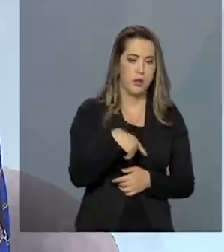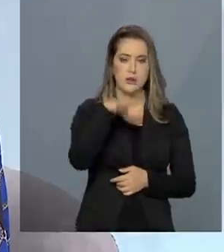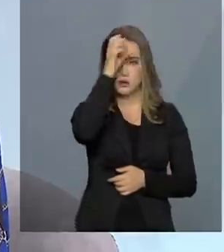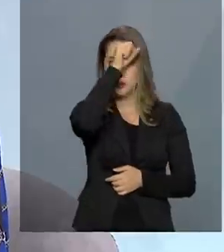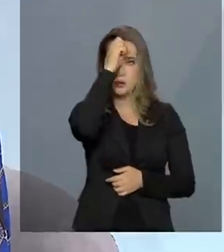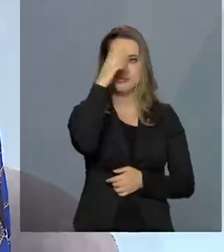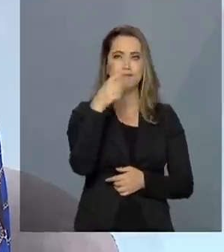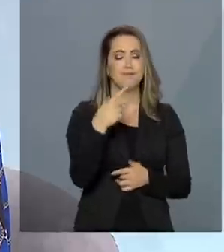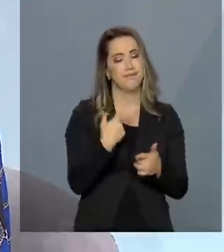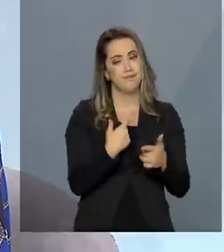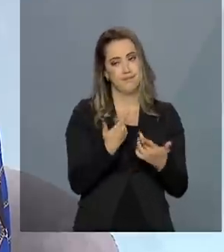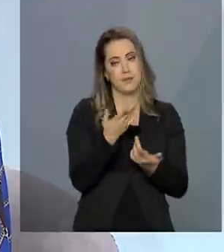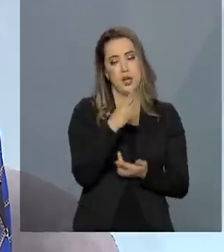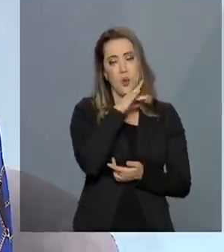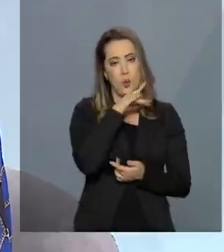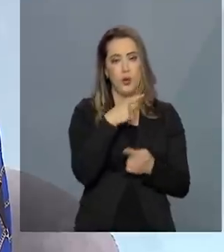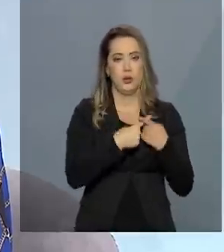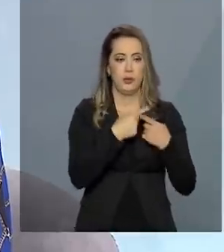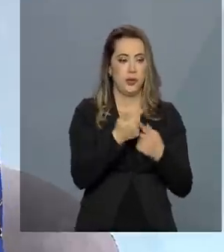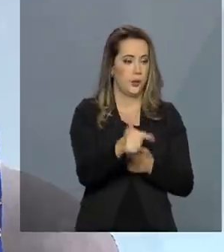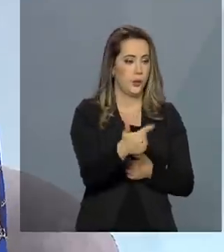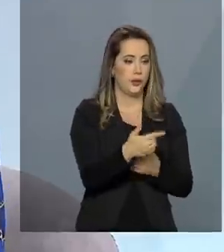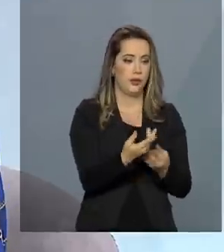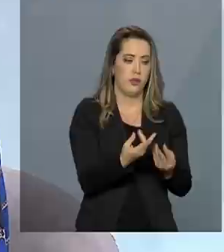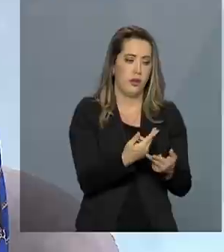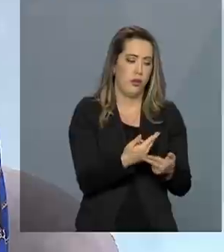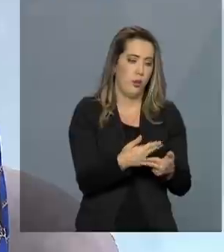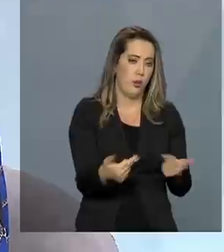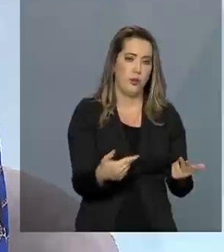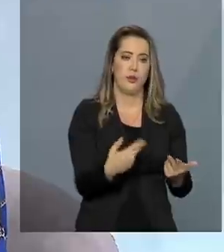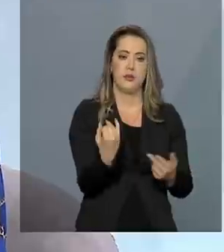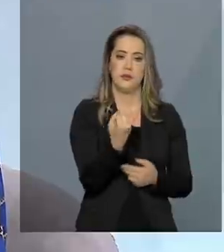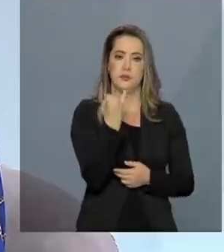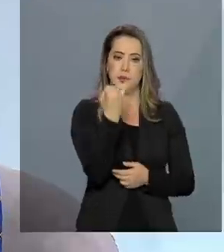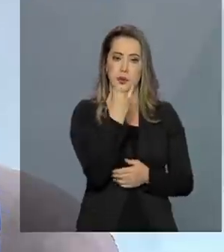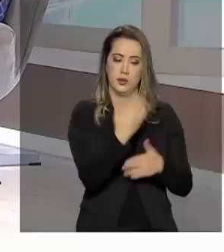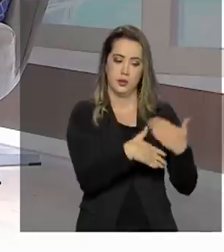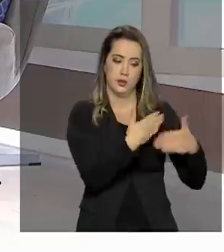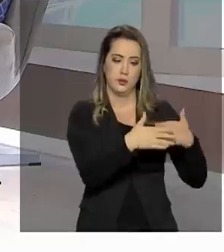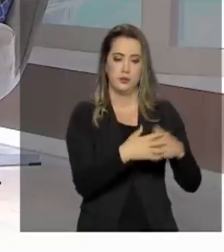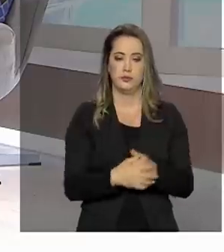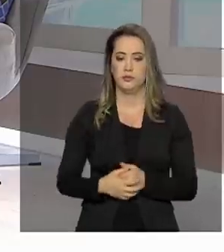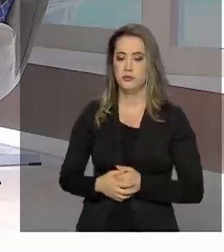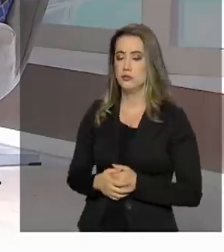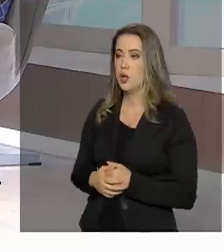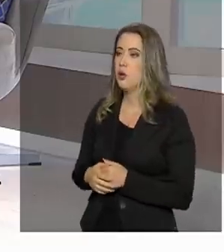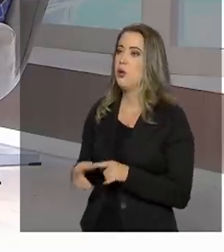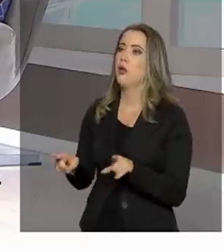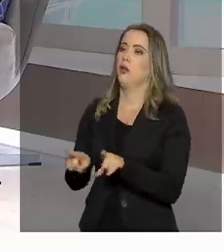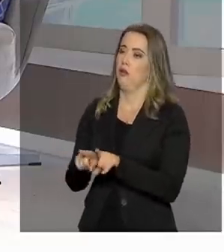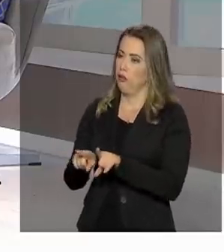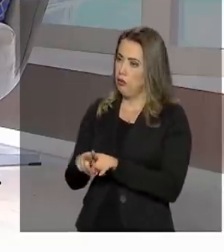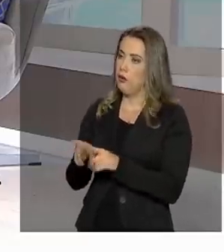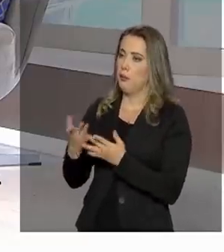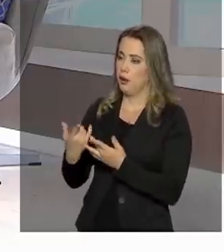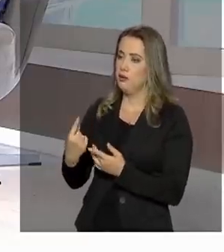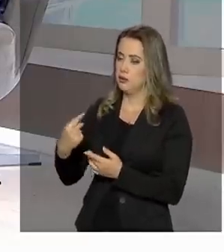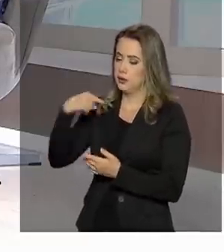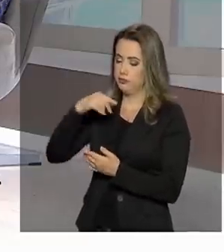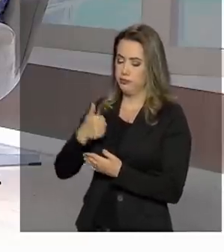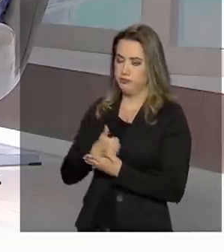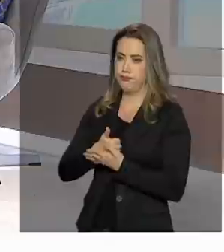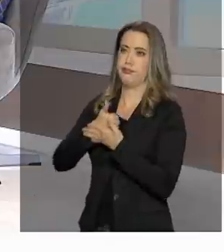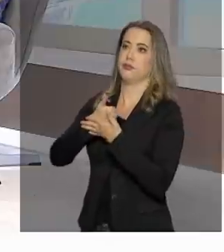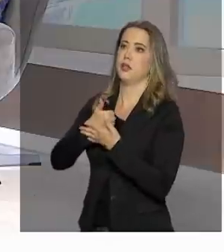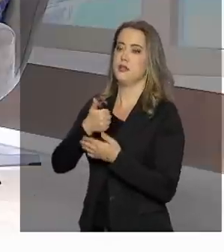alunos, afeta o empenho deles. Até autoestima, podemos dizer assim. Até autoestima. Então,